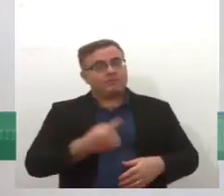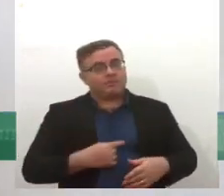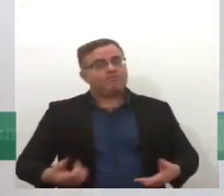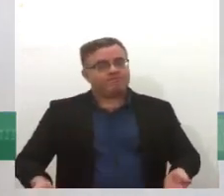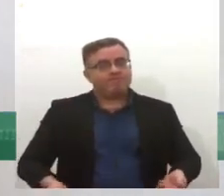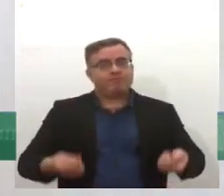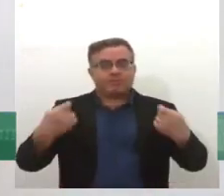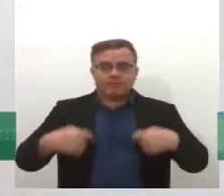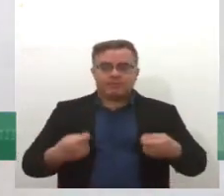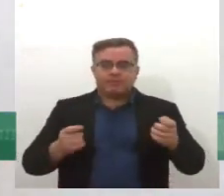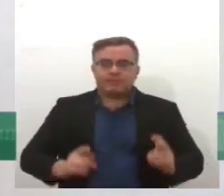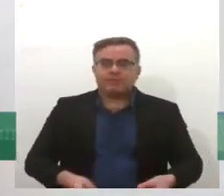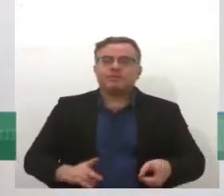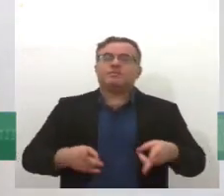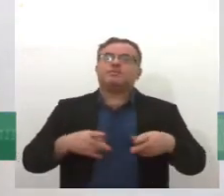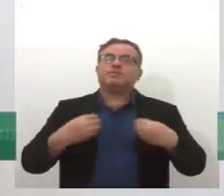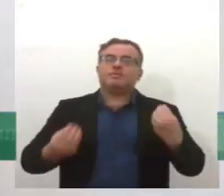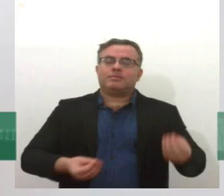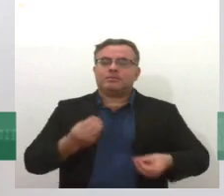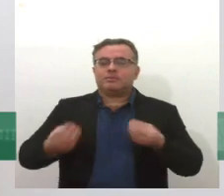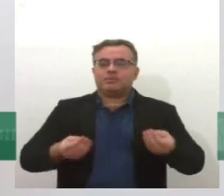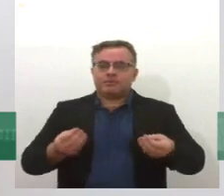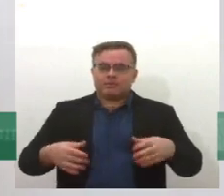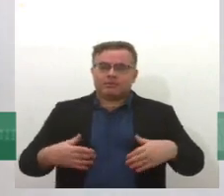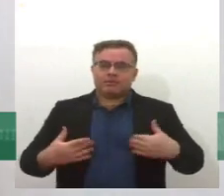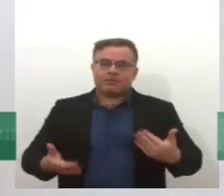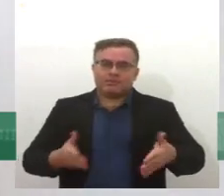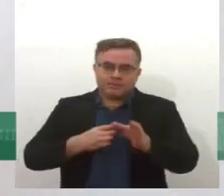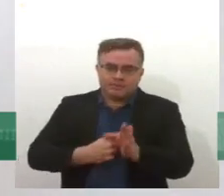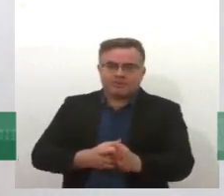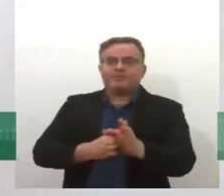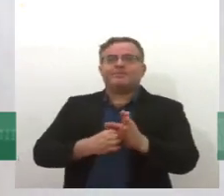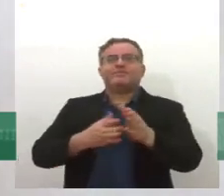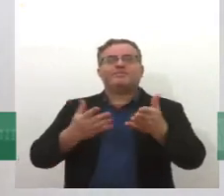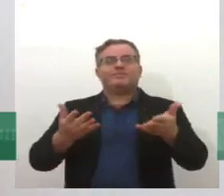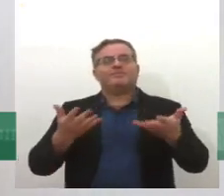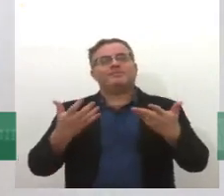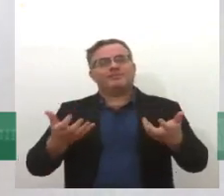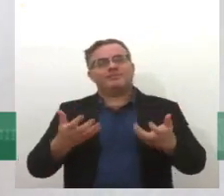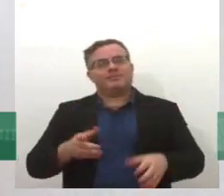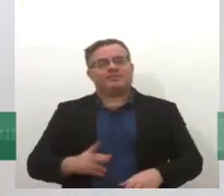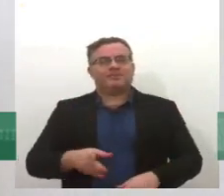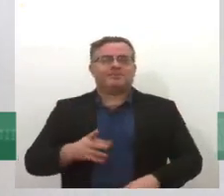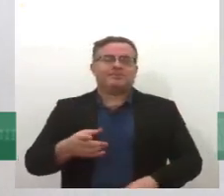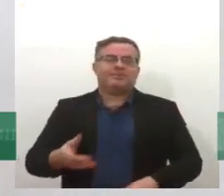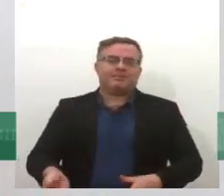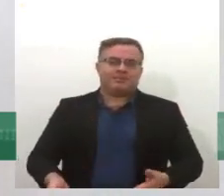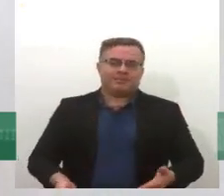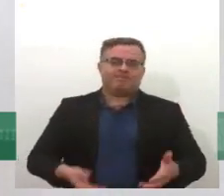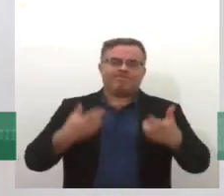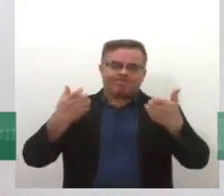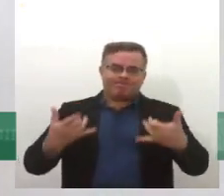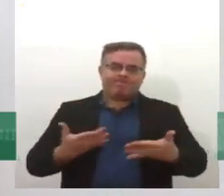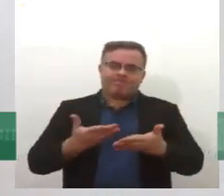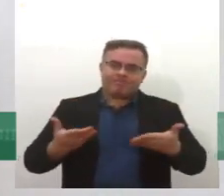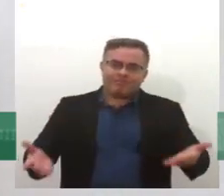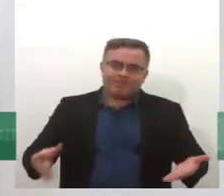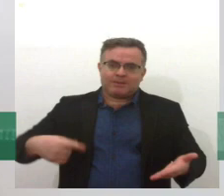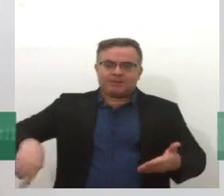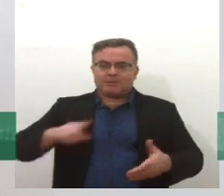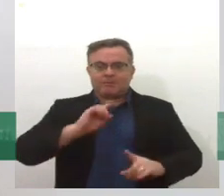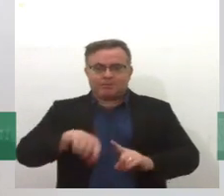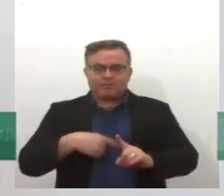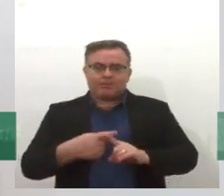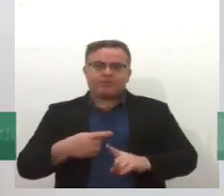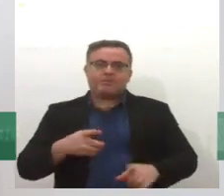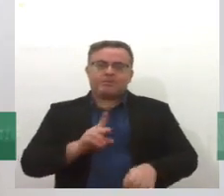necessidade, é nesse sentido que nós trabalhamos diariamente, na ampliação dos nossos serviços, mas